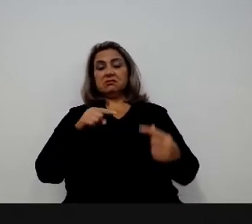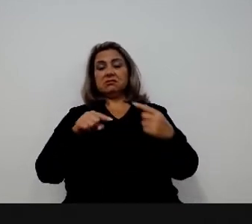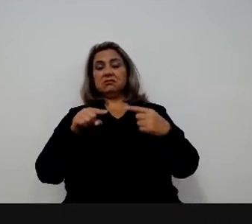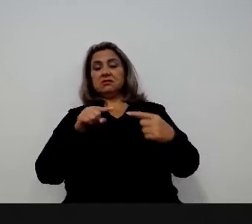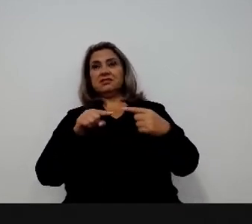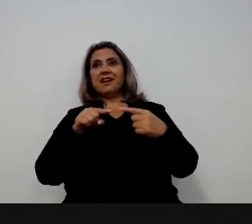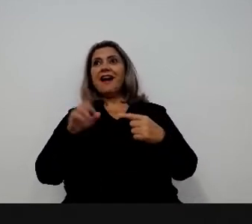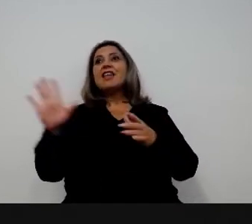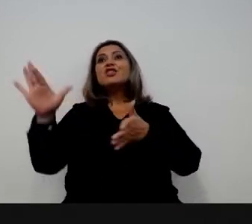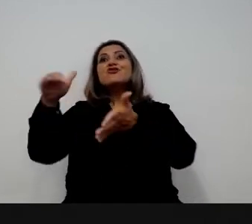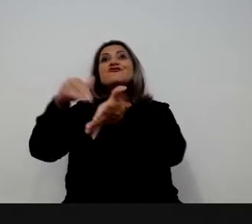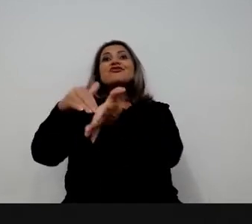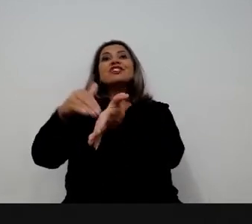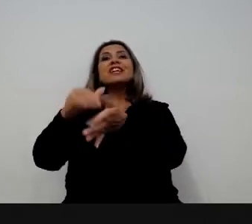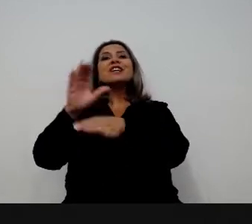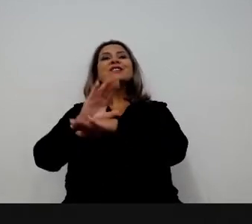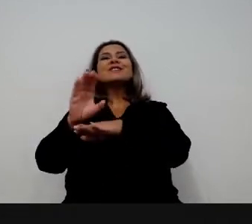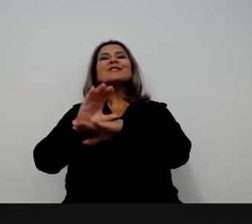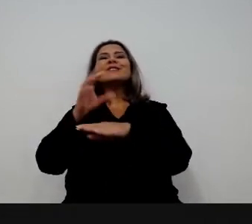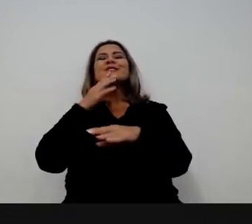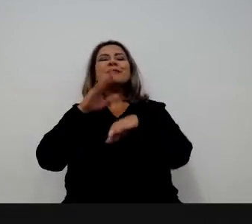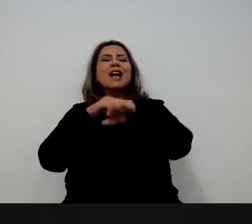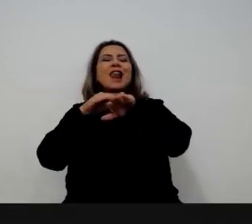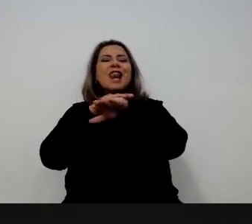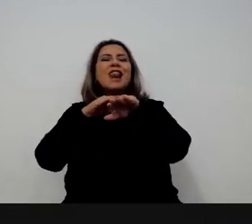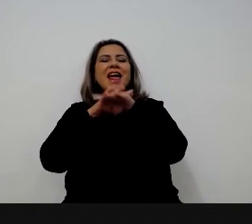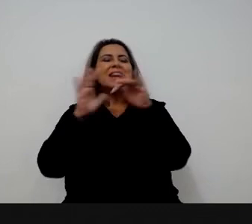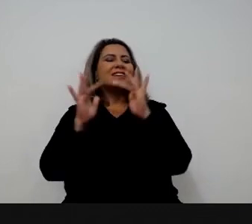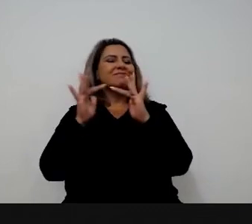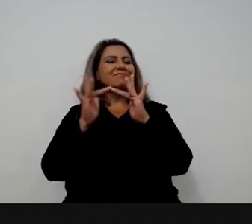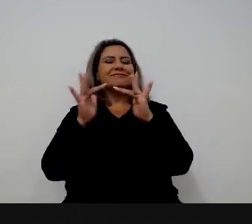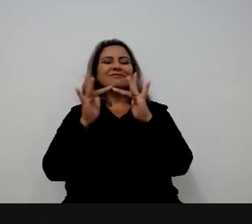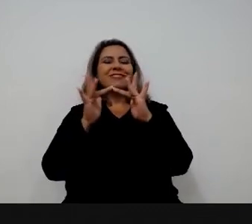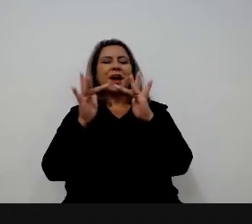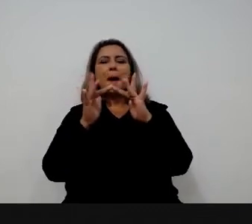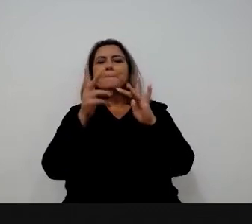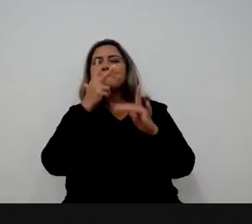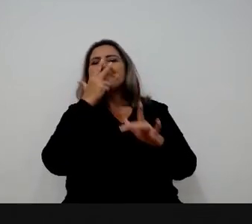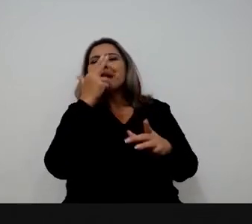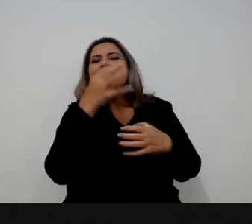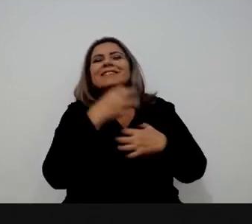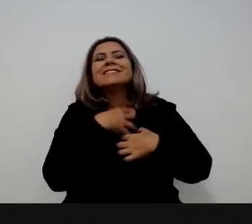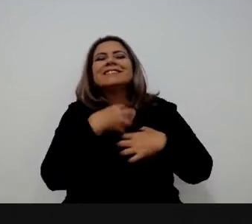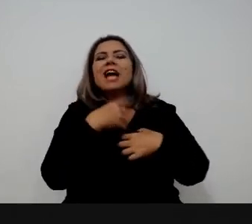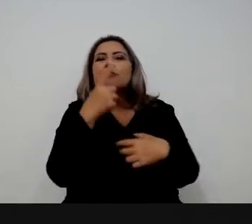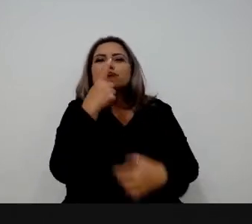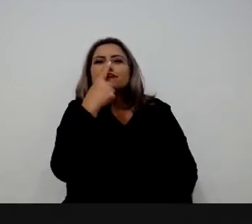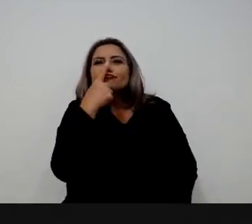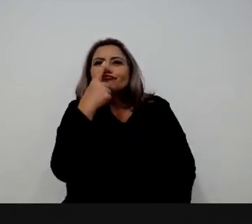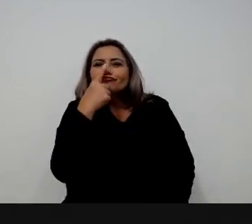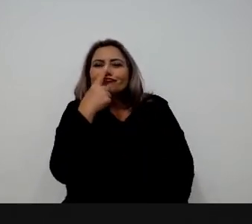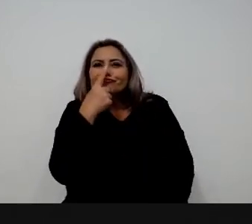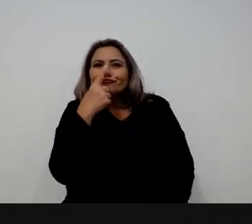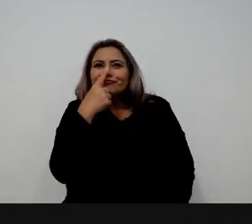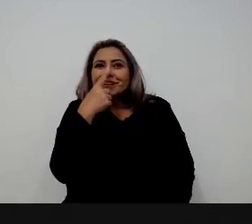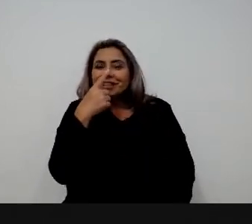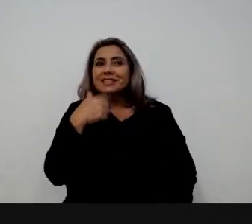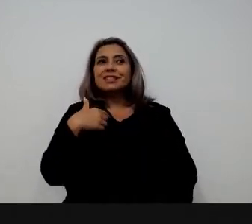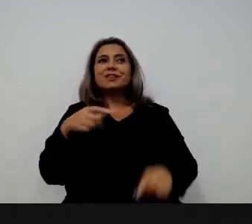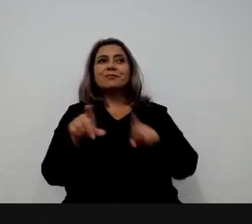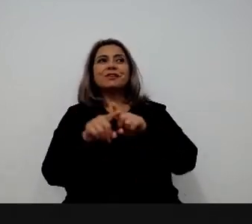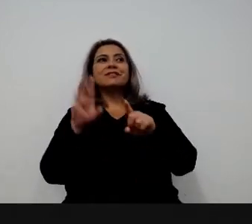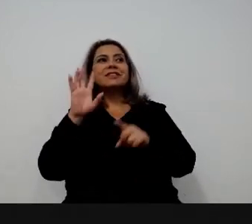que as pessoas se conhecem há anos, porque eles já passaram tanto tempo junto. E não é só um tempo, é um tempo de qualidade, porque você tem que resolver